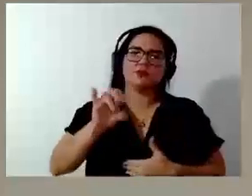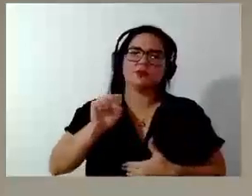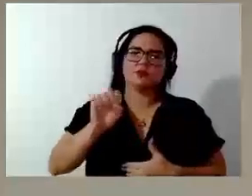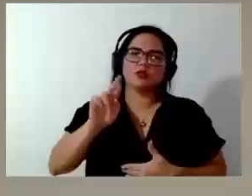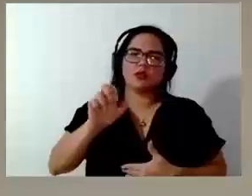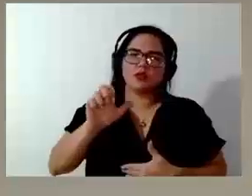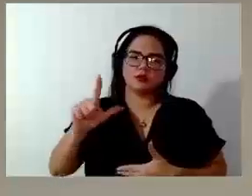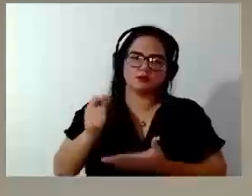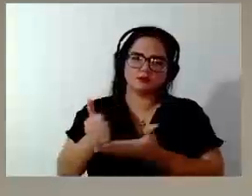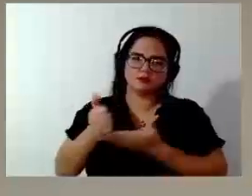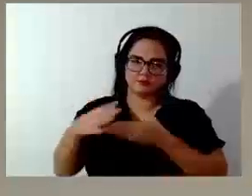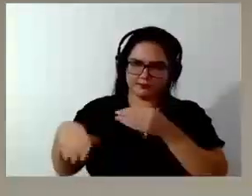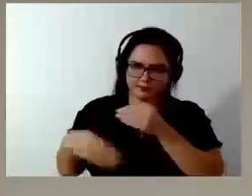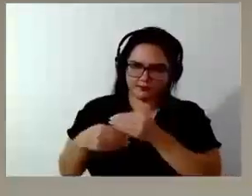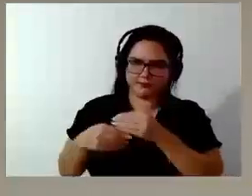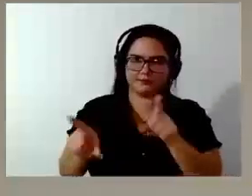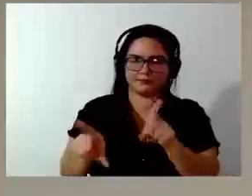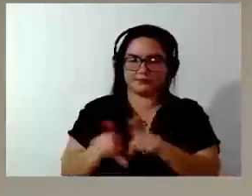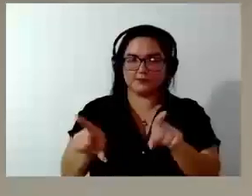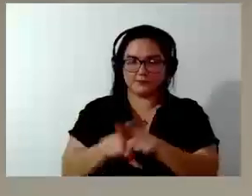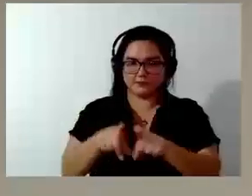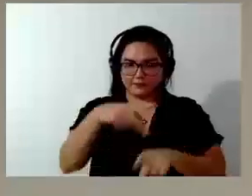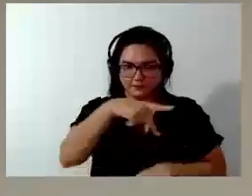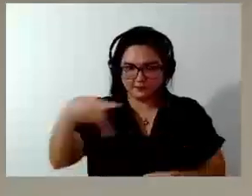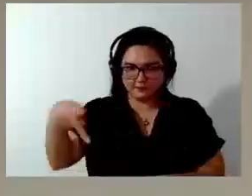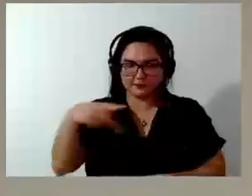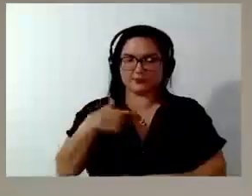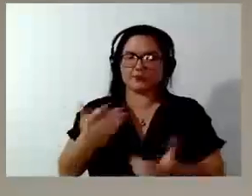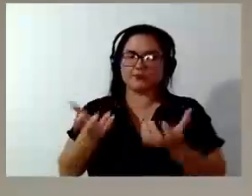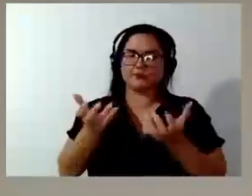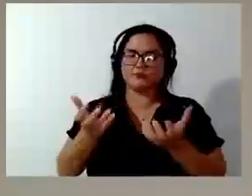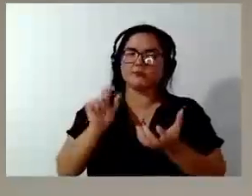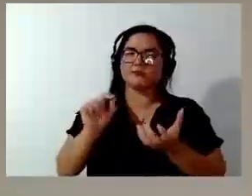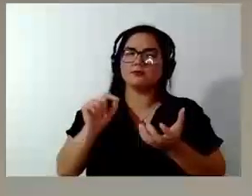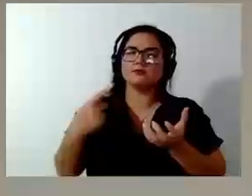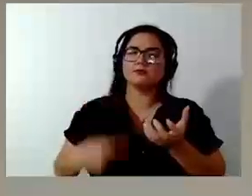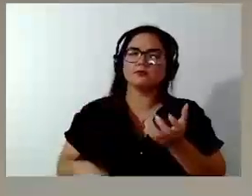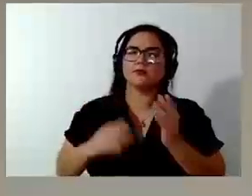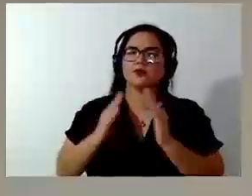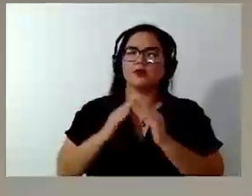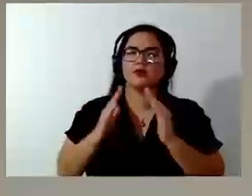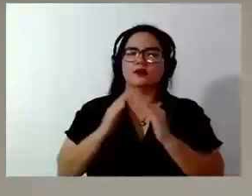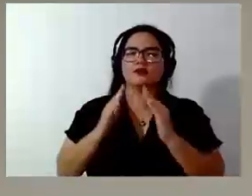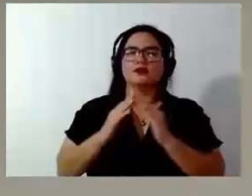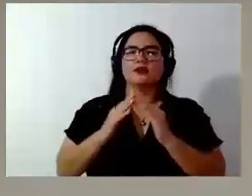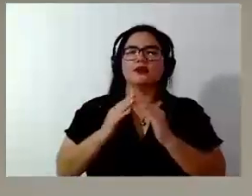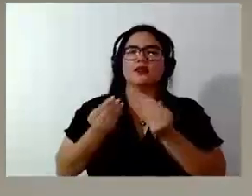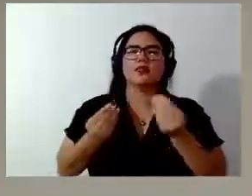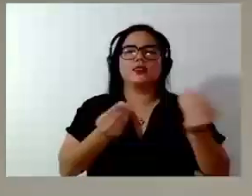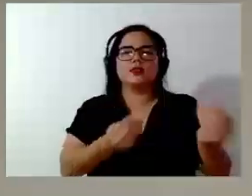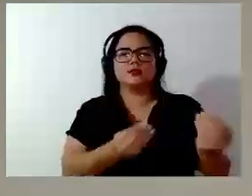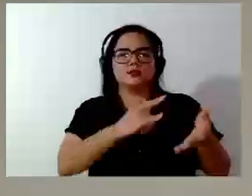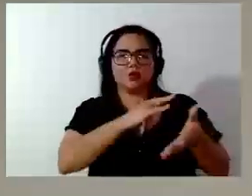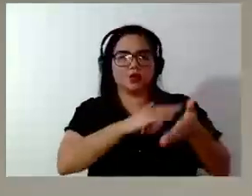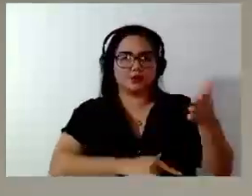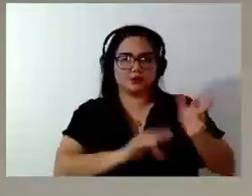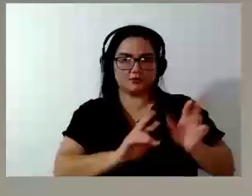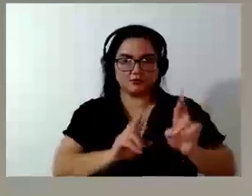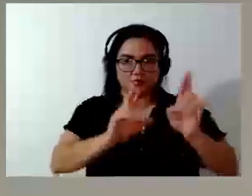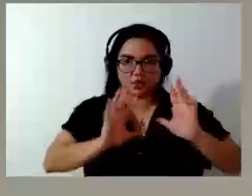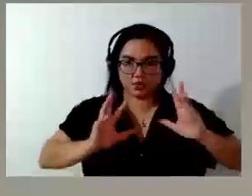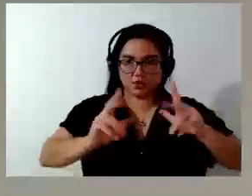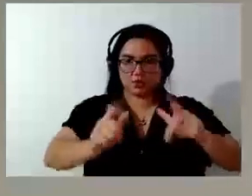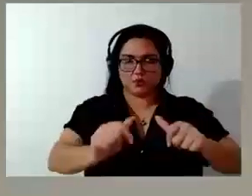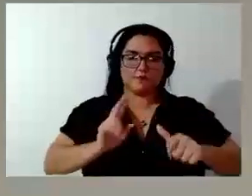contribuição. Presidente Cristian, até gostaria que a Casa Legislativa mandasse um documento, em nome de todos os vereadores, que eu